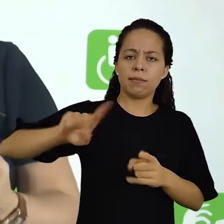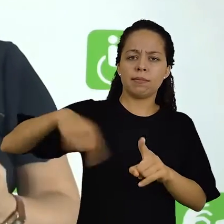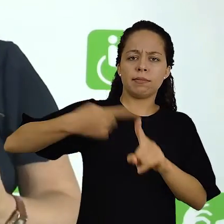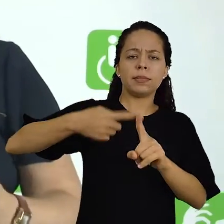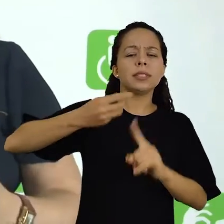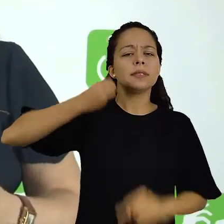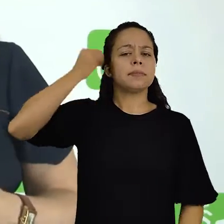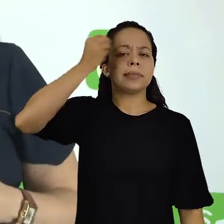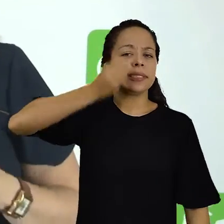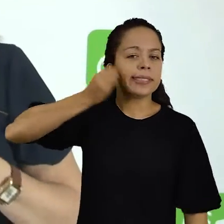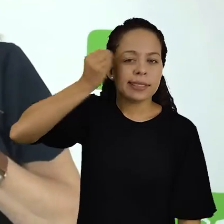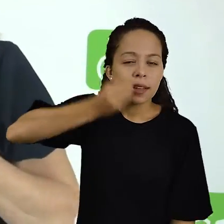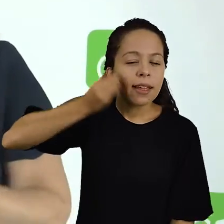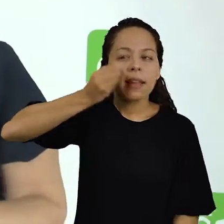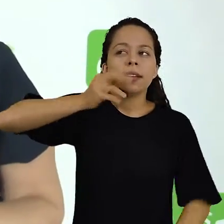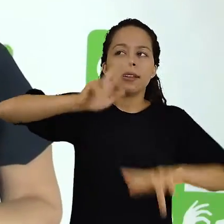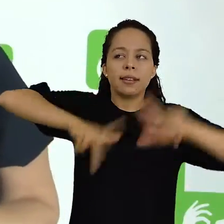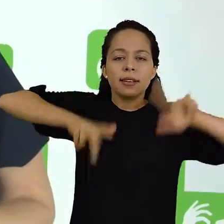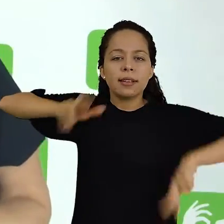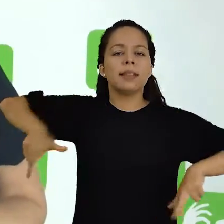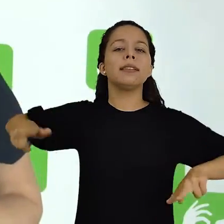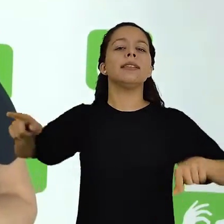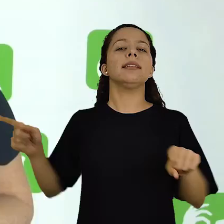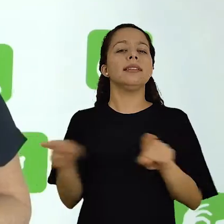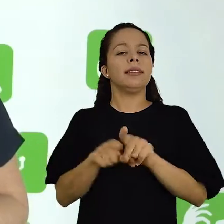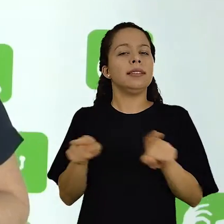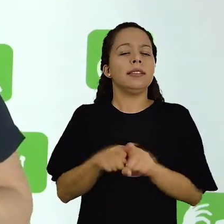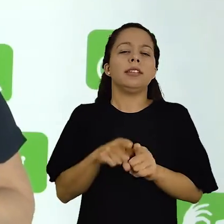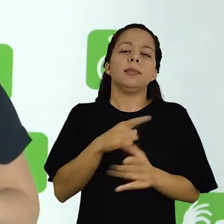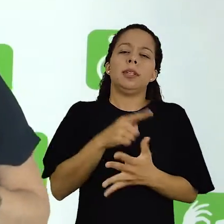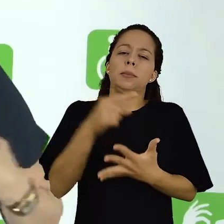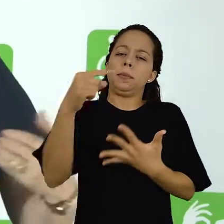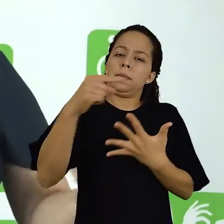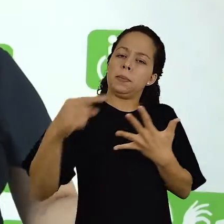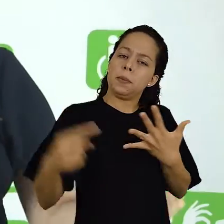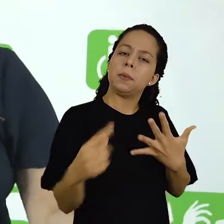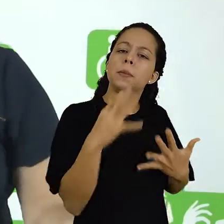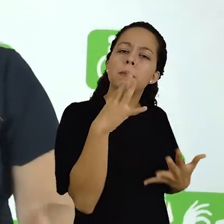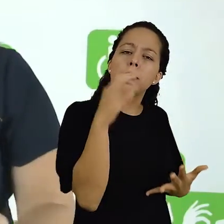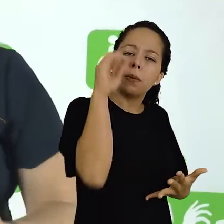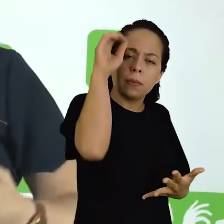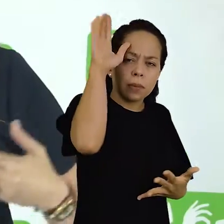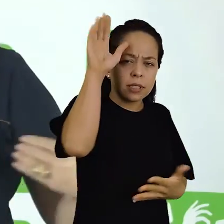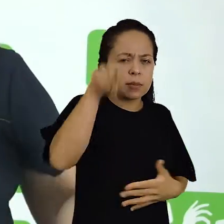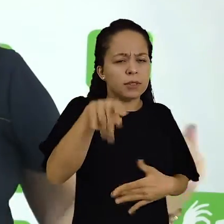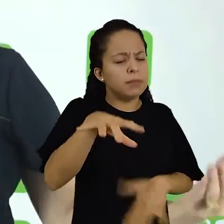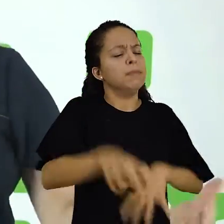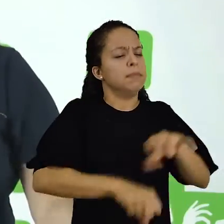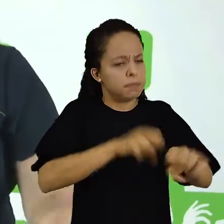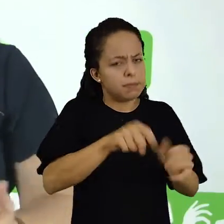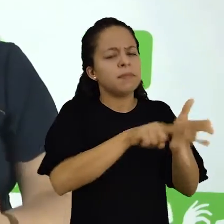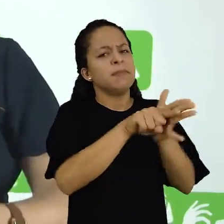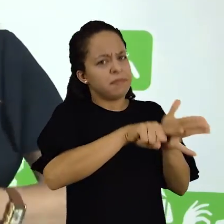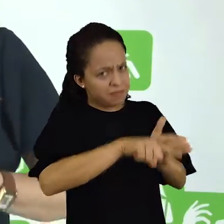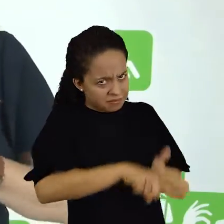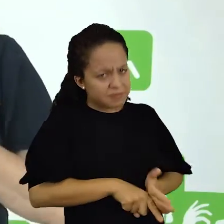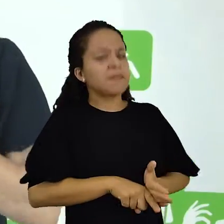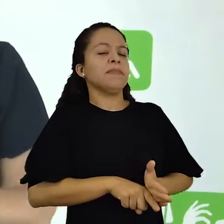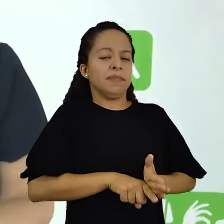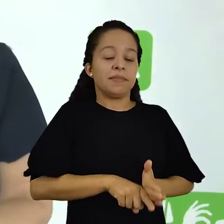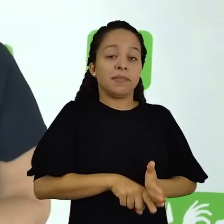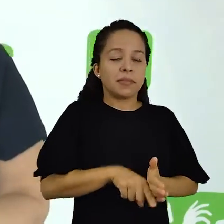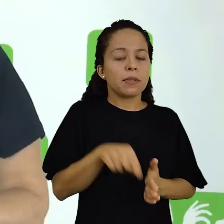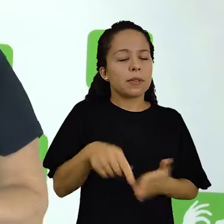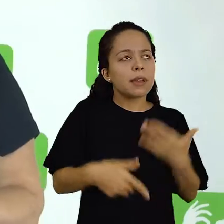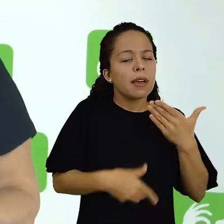leitura, por meio de experiências, por meio de todo um aparato de conhecimento que você vai buscar sobre